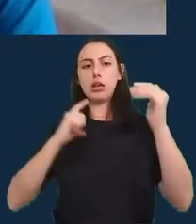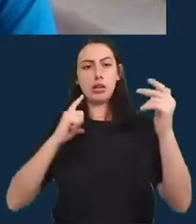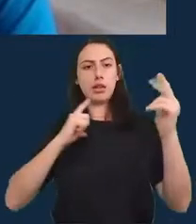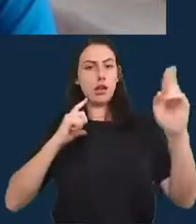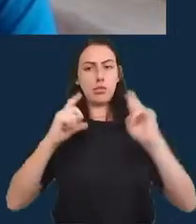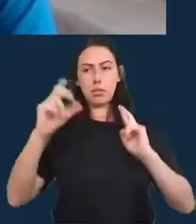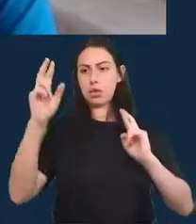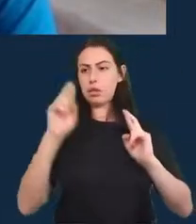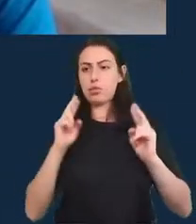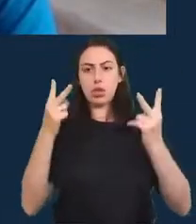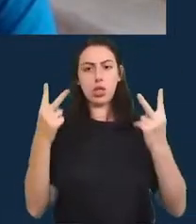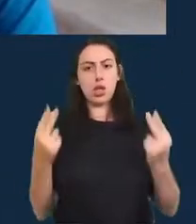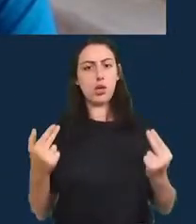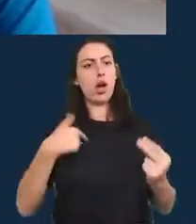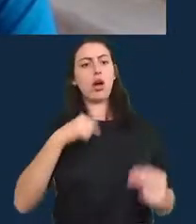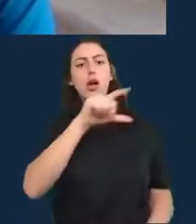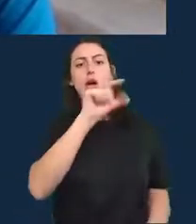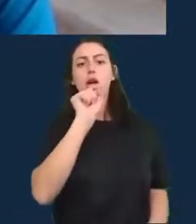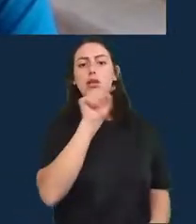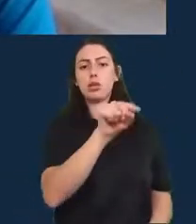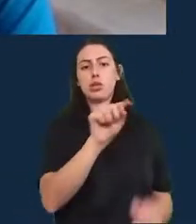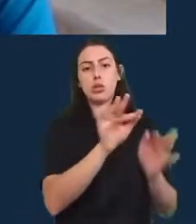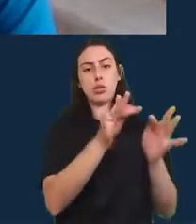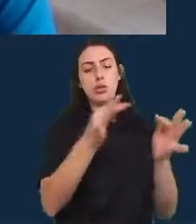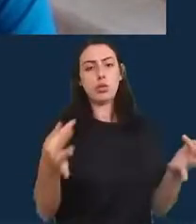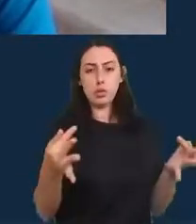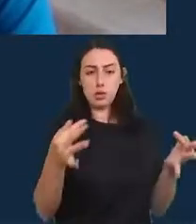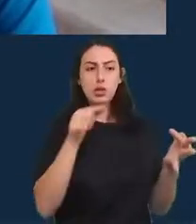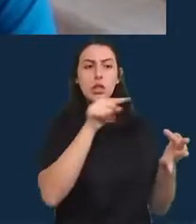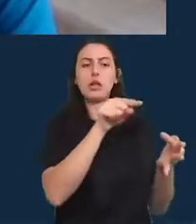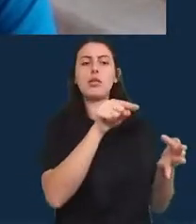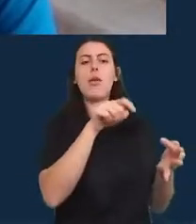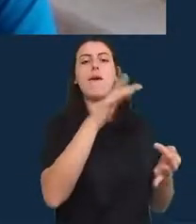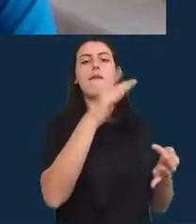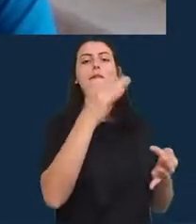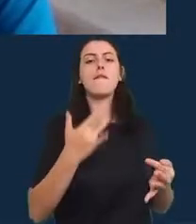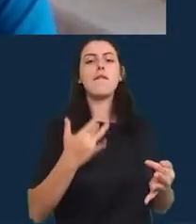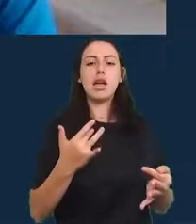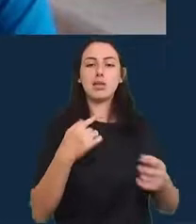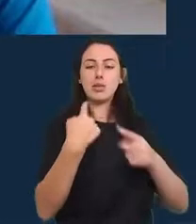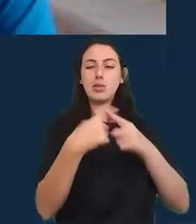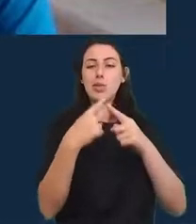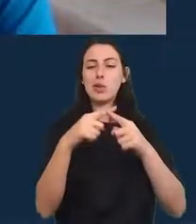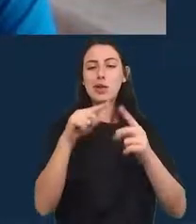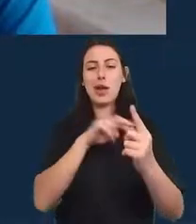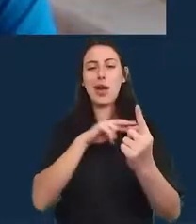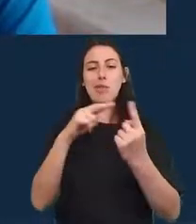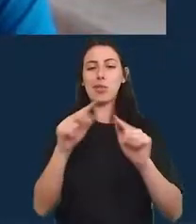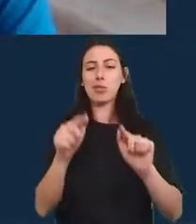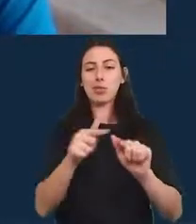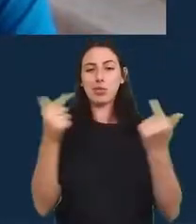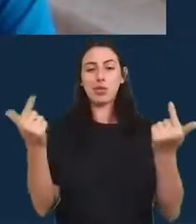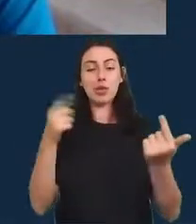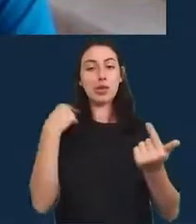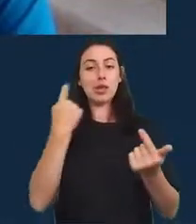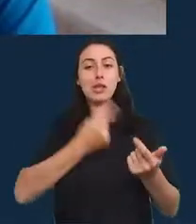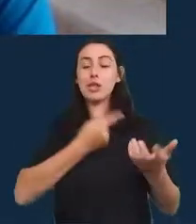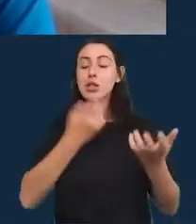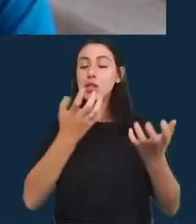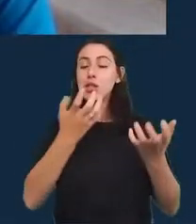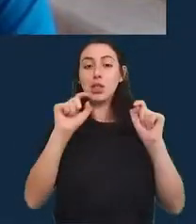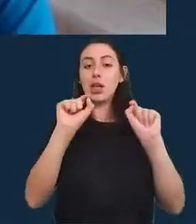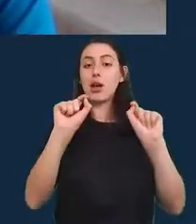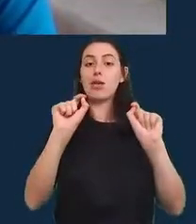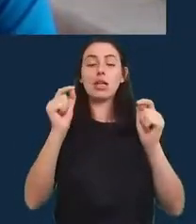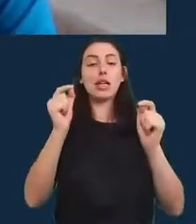entrar em abordagens mais complexas e do ponto de vista jornalístico como eu disse a gente deve tentar explicar o que faz